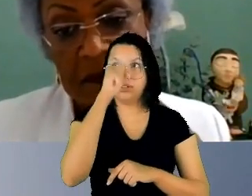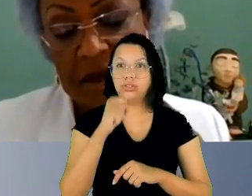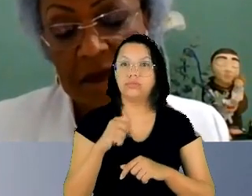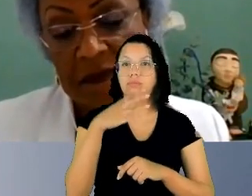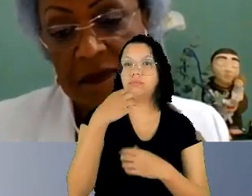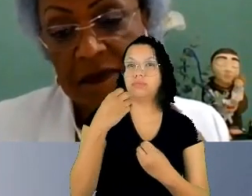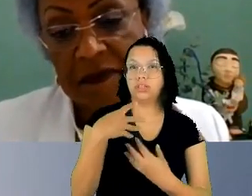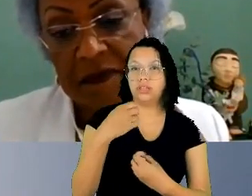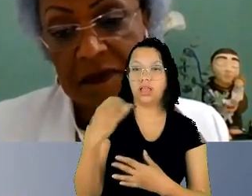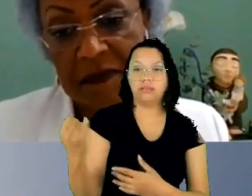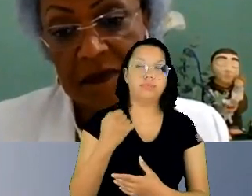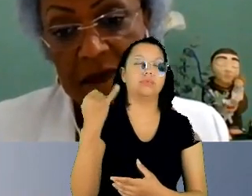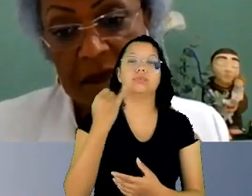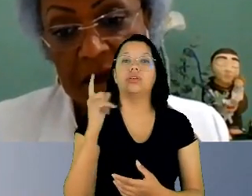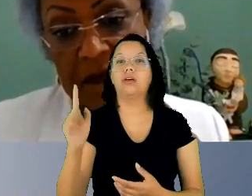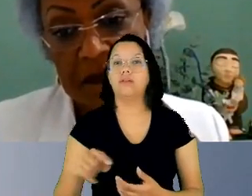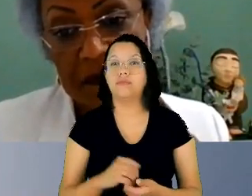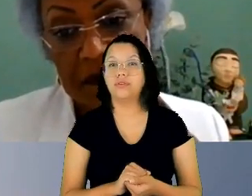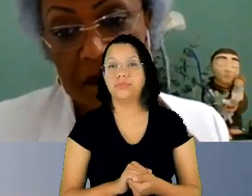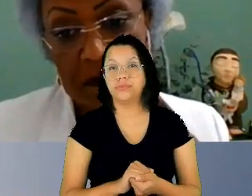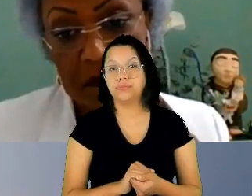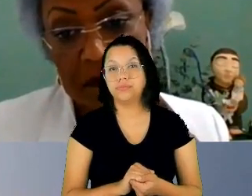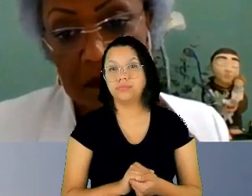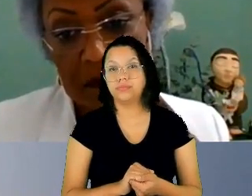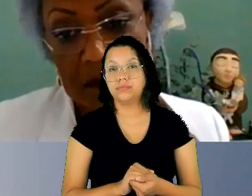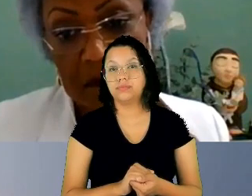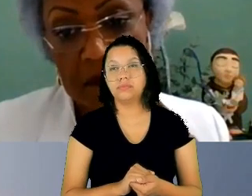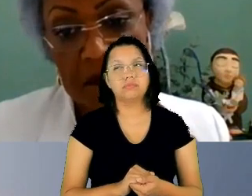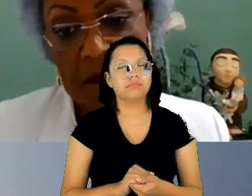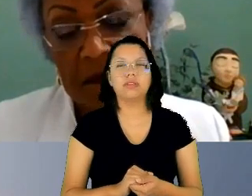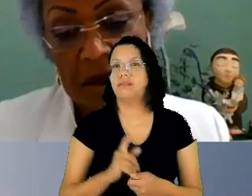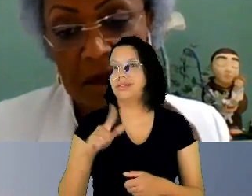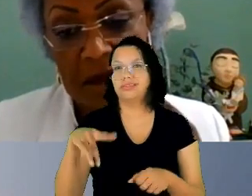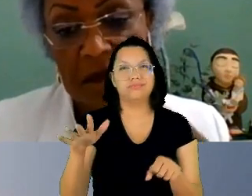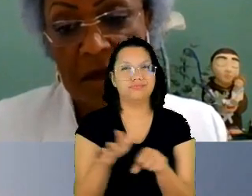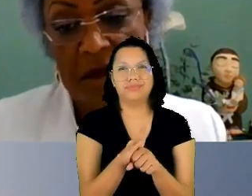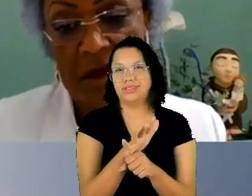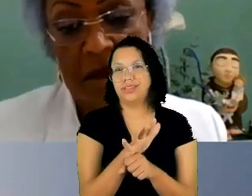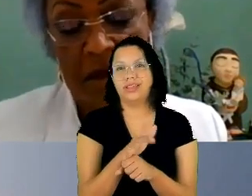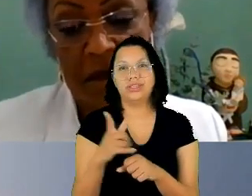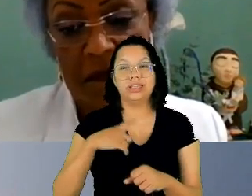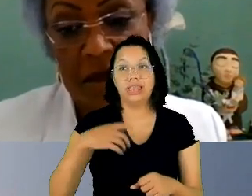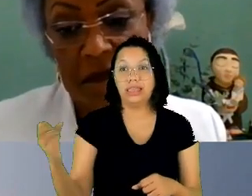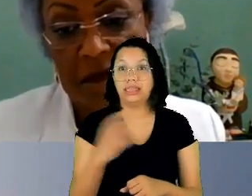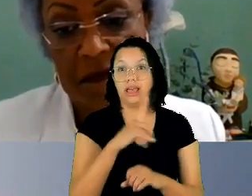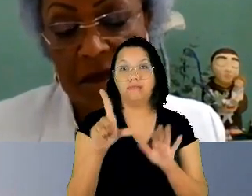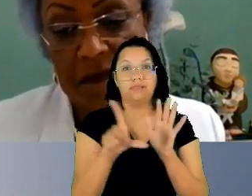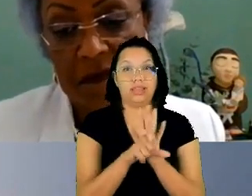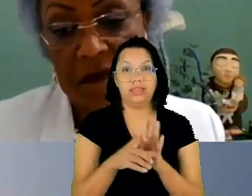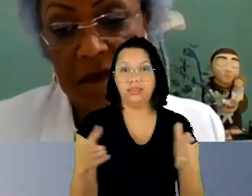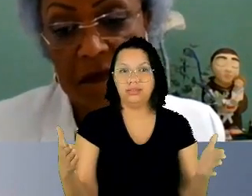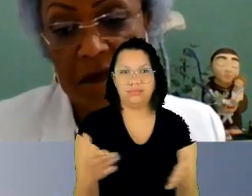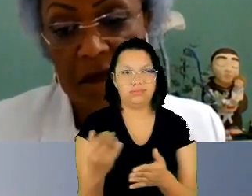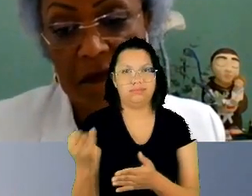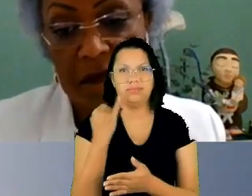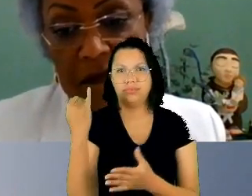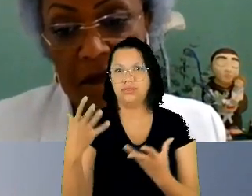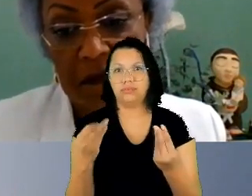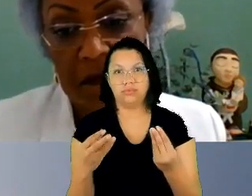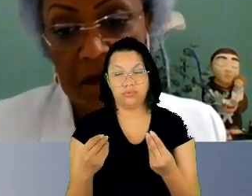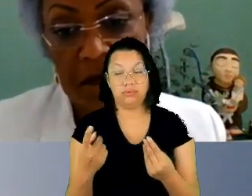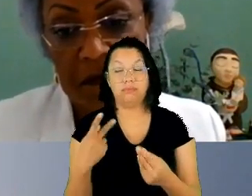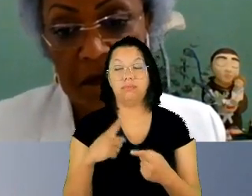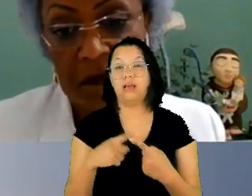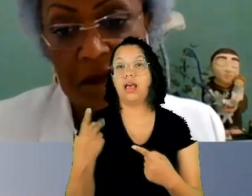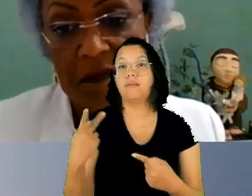não basta termos novas leis isso é fundamental mas nós temos que mudar mentalidades